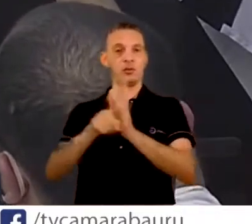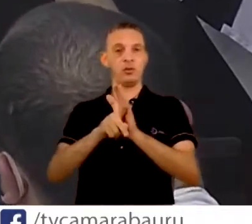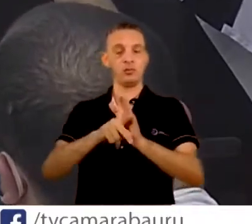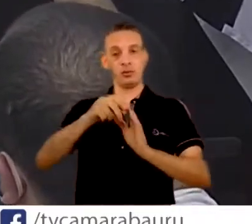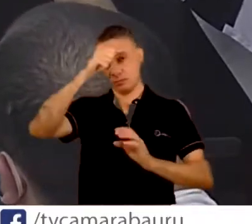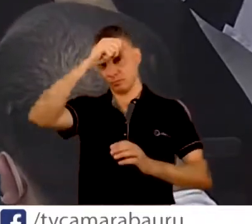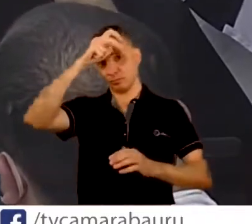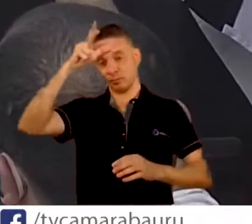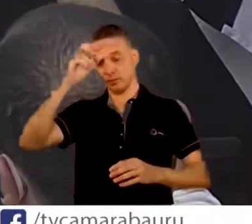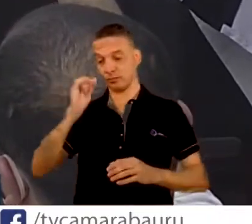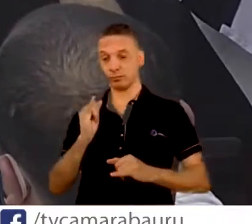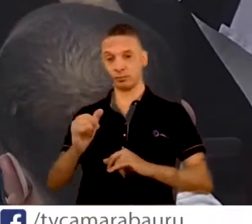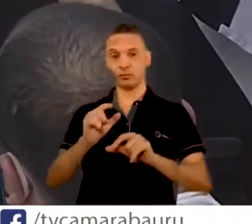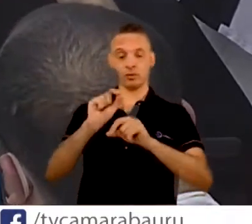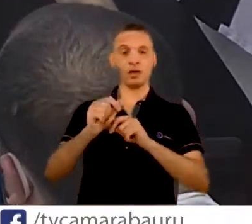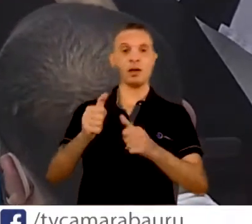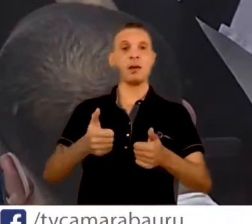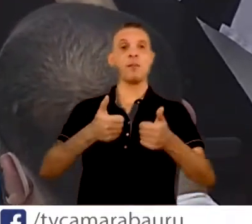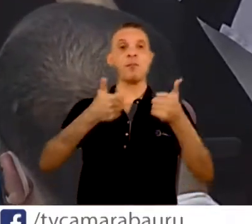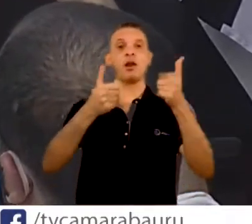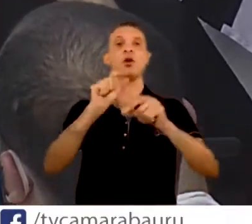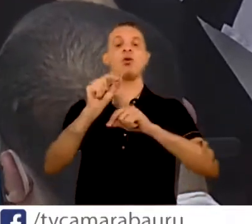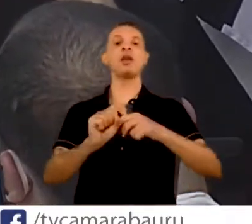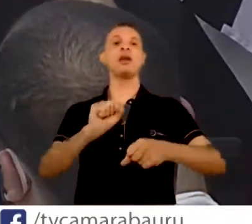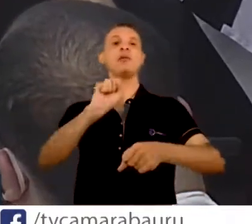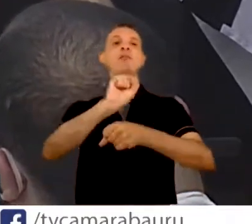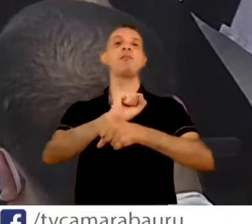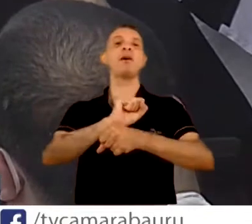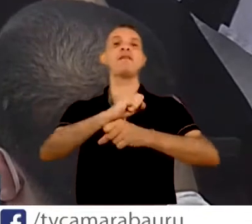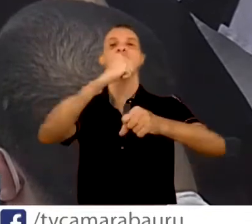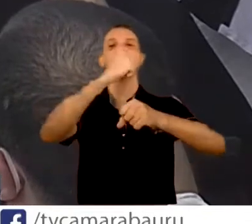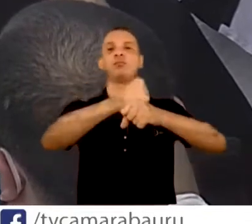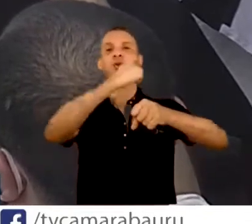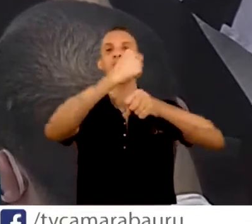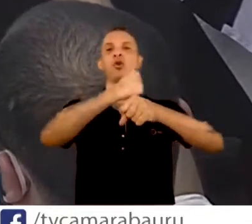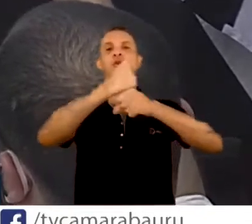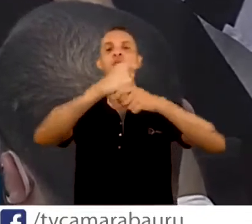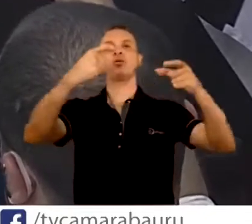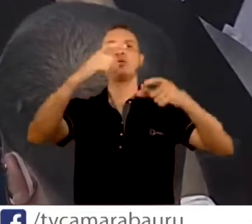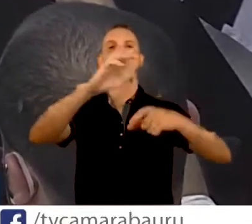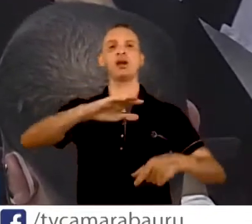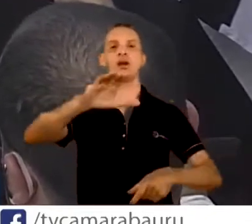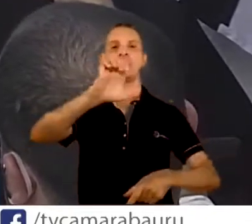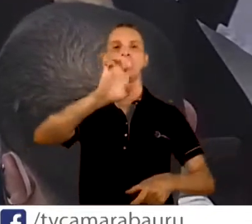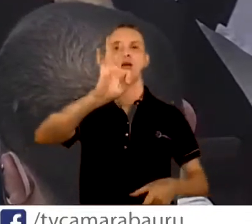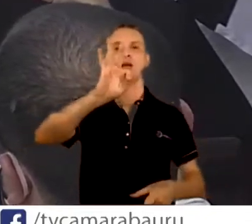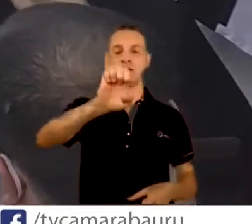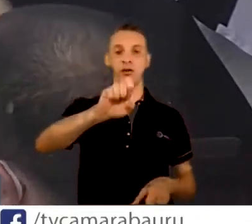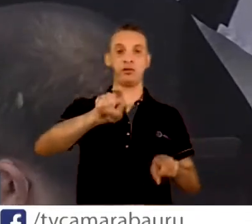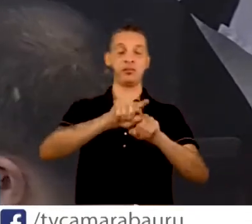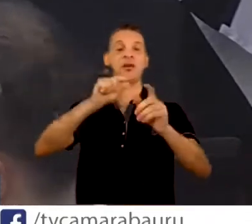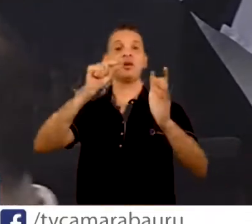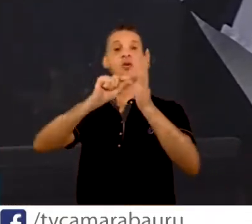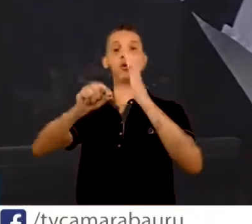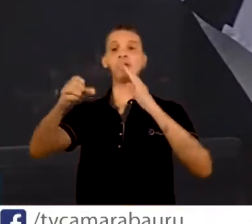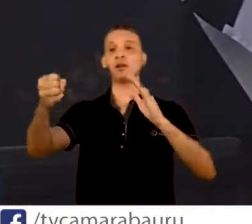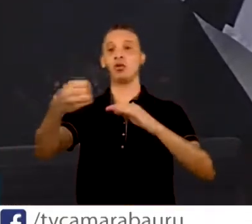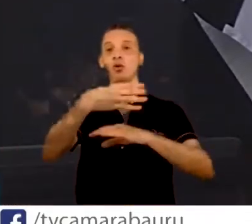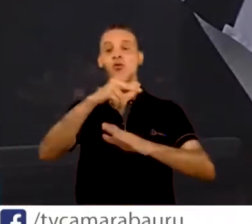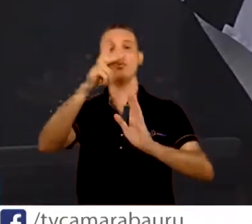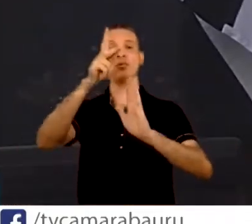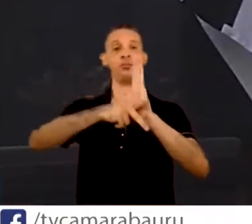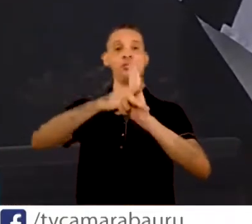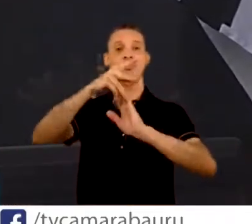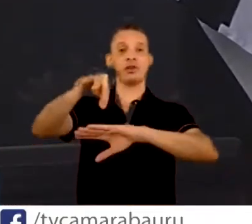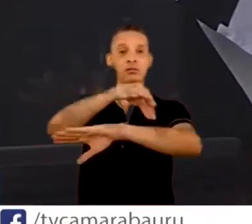que o melhor caminho seria a paralisação das obras e a contratação de novos projetos. Isso foi a